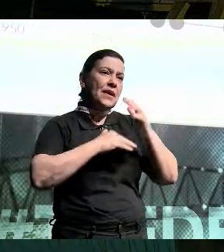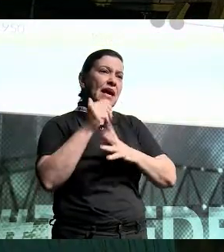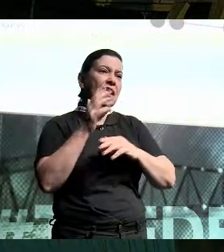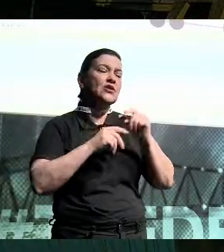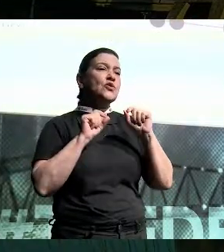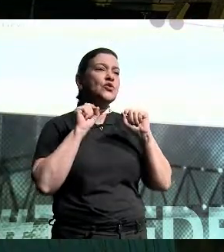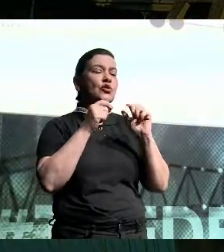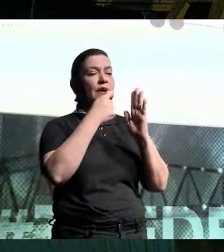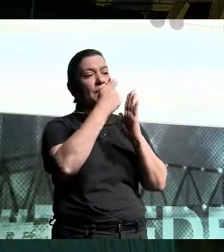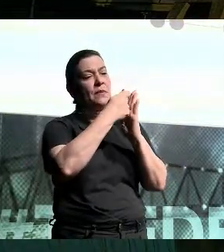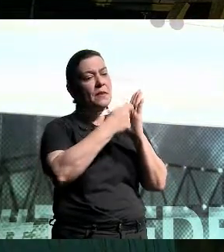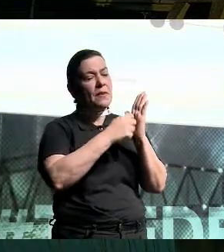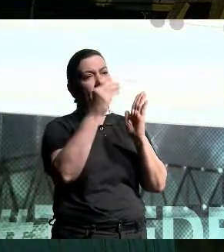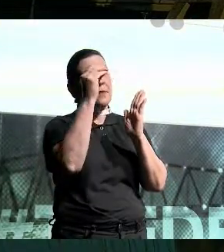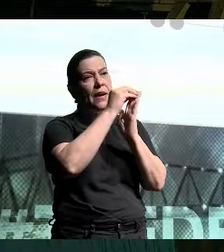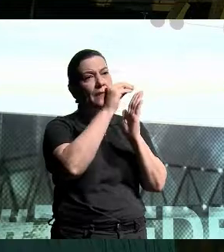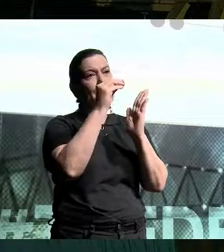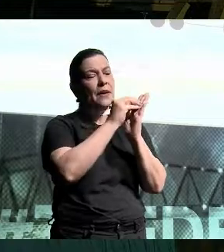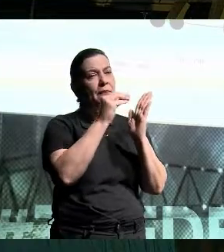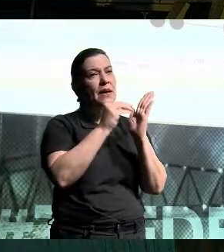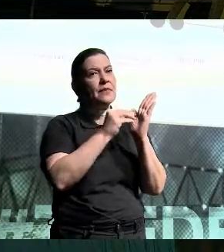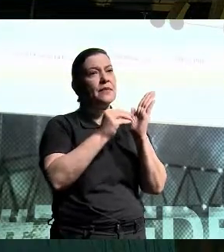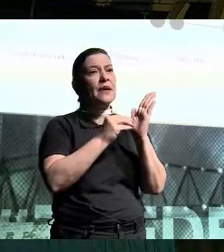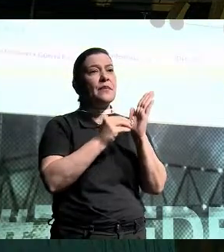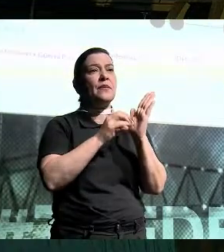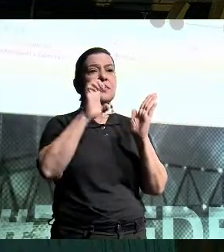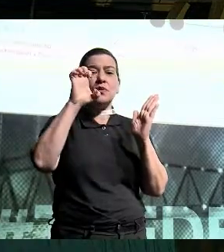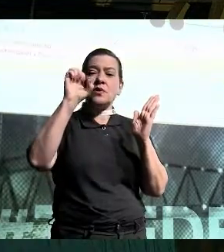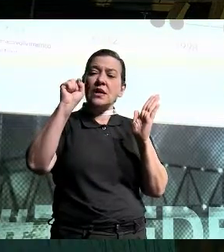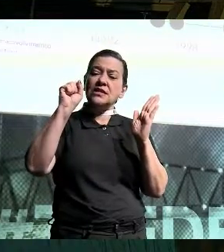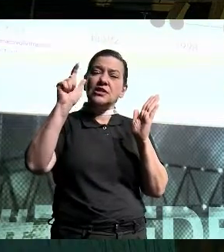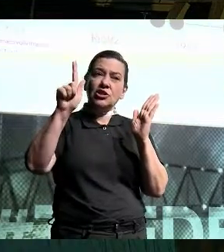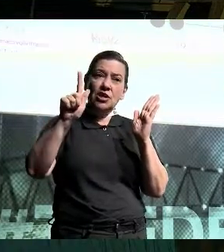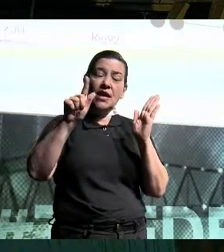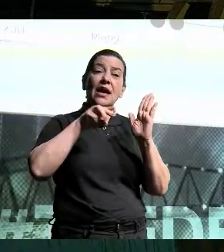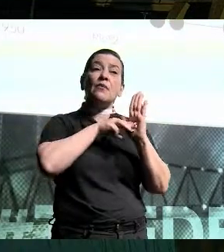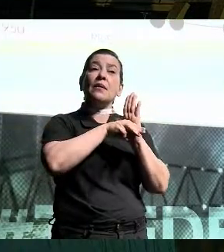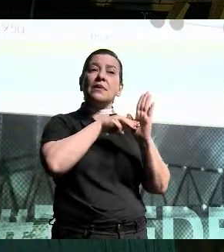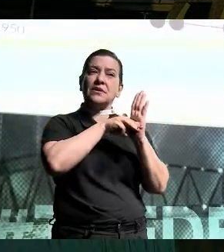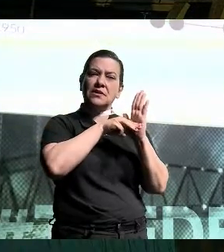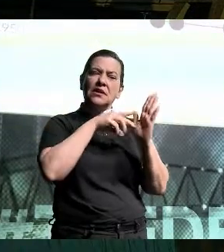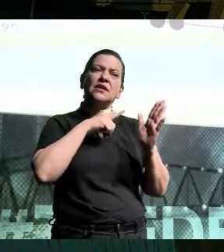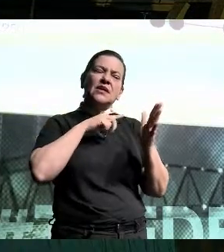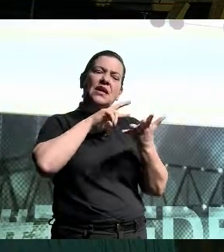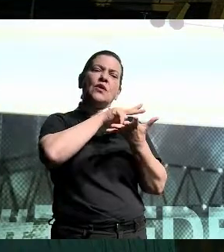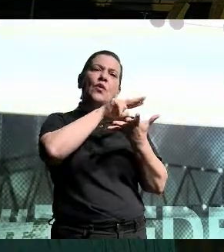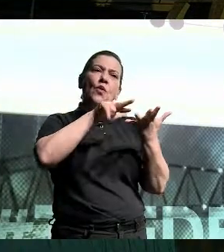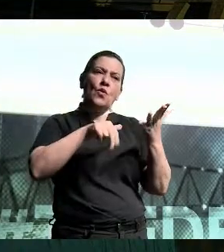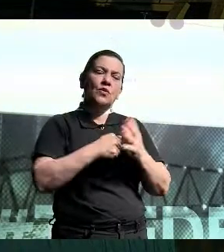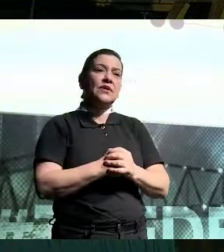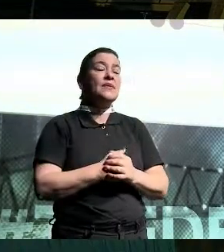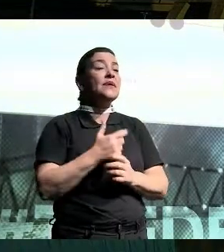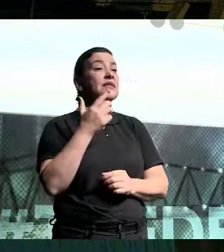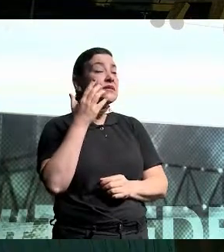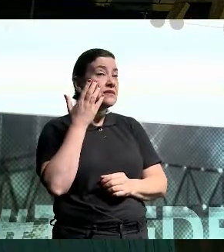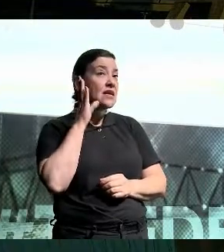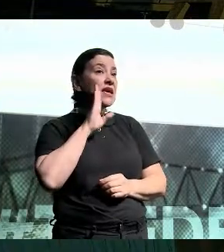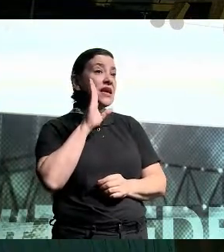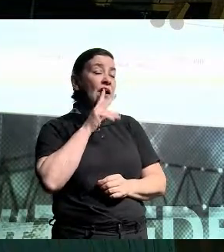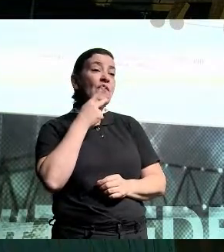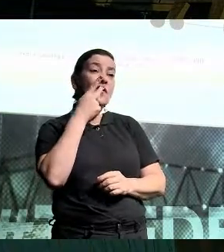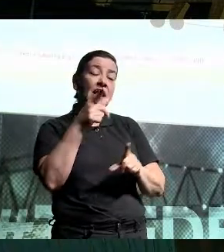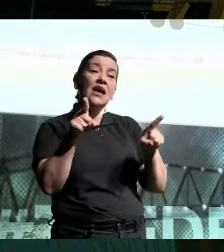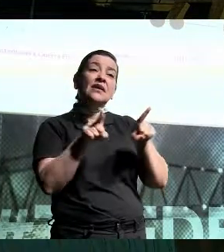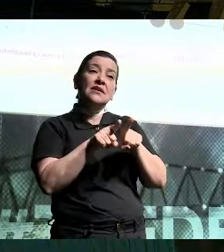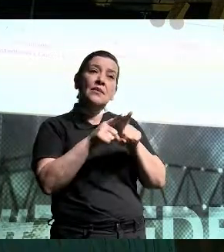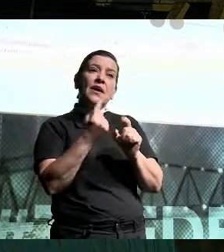relatar, fazer reports sobre o ESG. É uma das metodologias, tem outras também, mas é legal falar que ele também